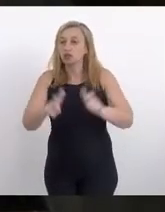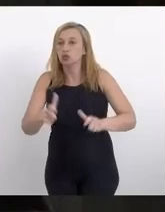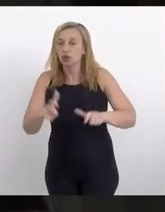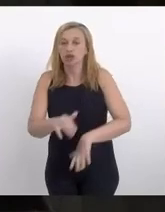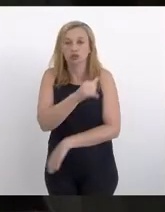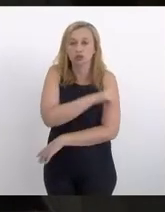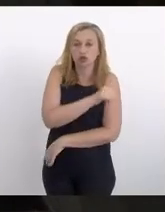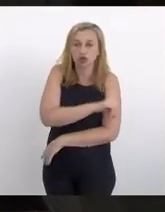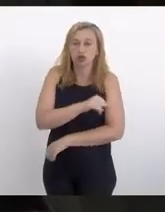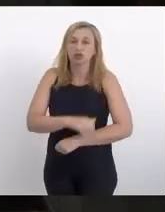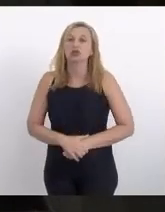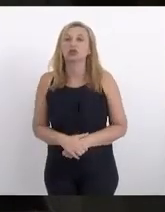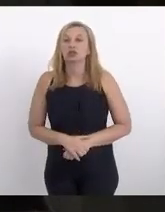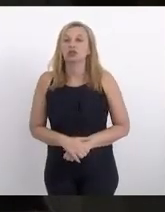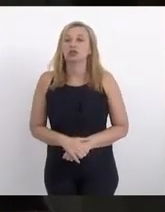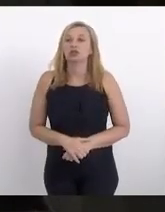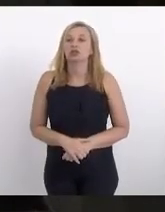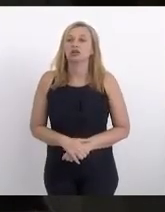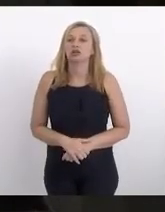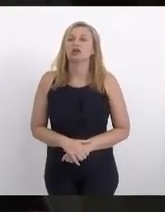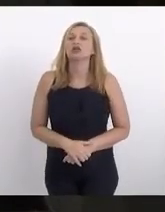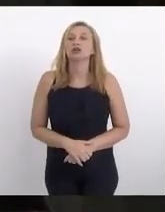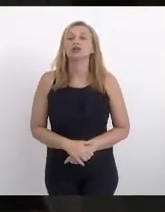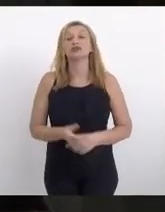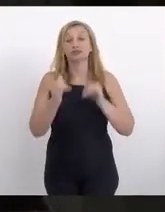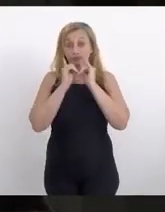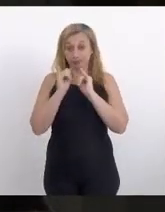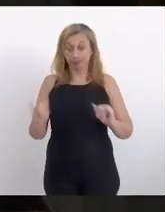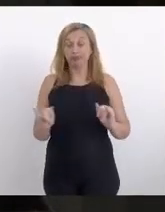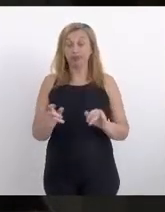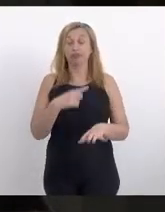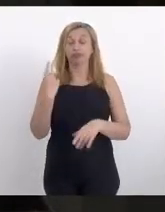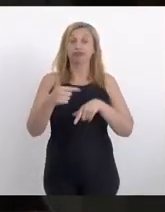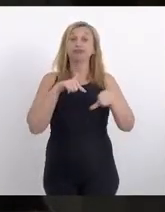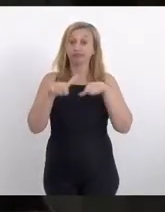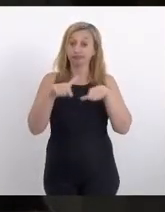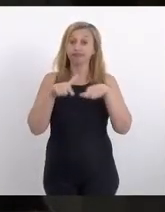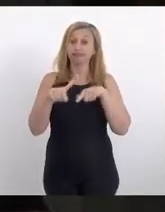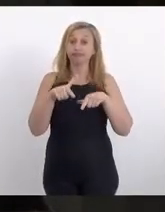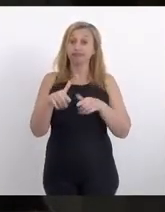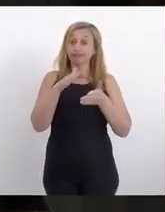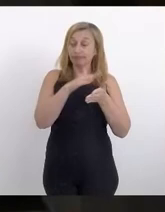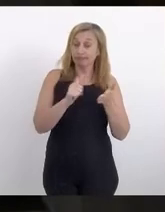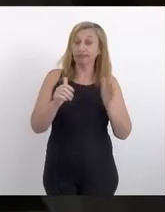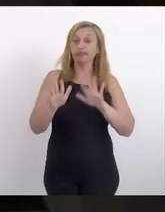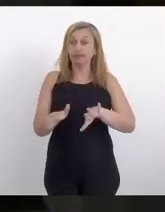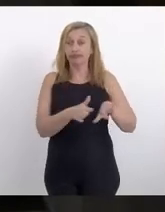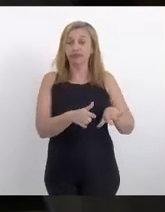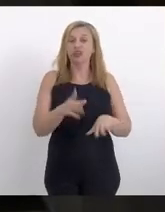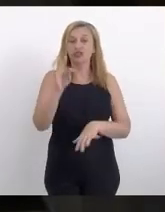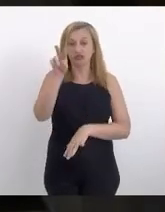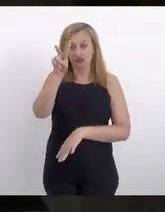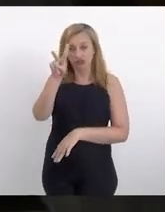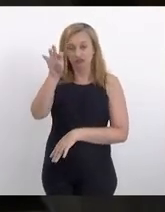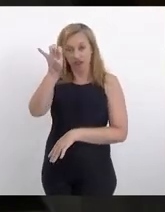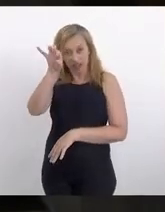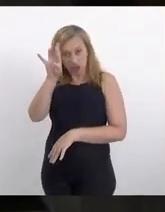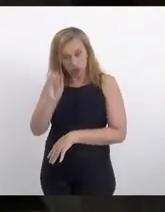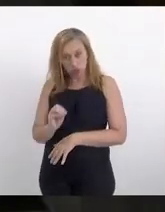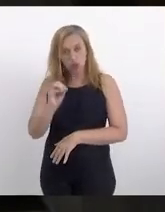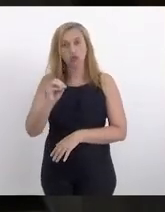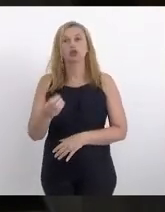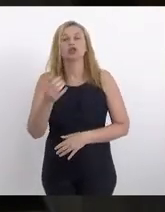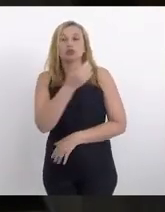Janeiro. Portanto, faço aqui esse anúncio que nós vamos trabalhar para derrubar o surpreendente veto do governador